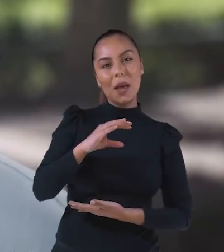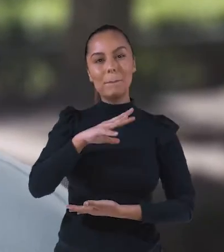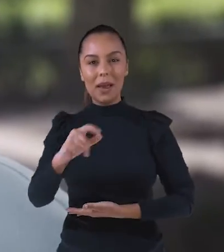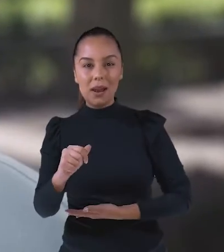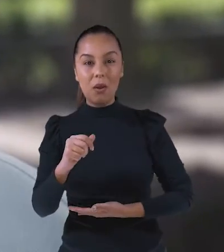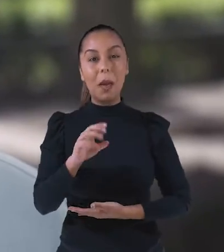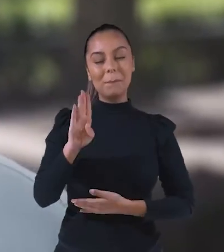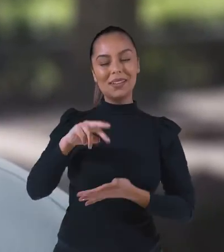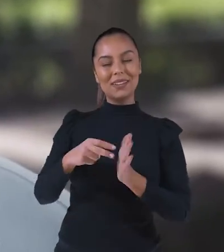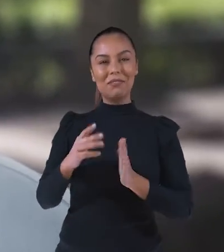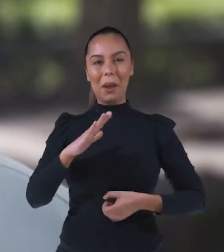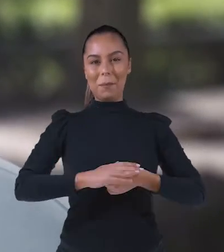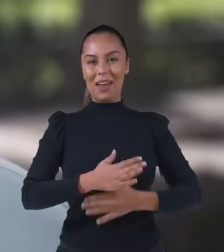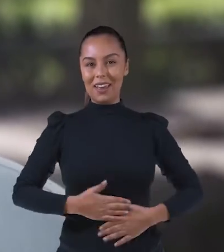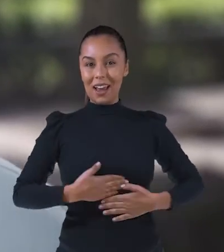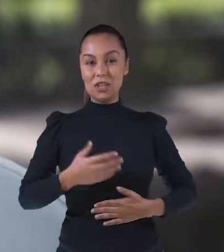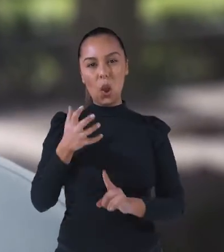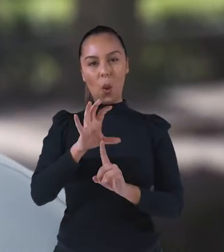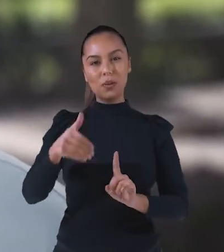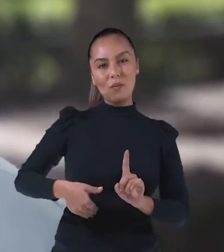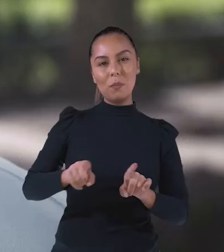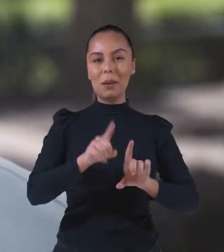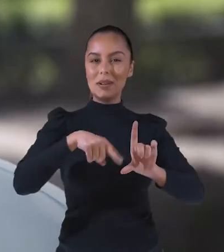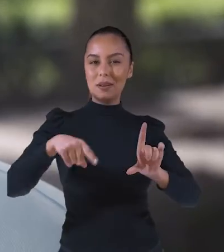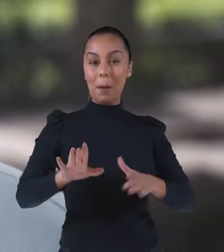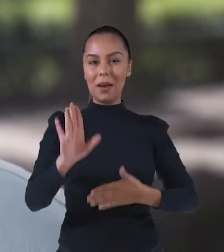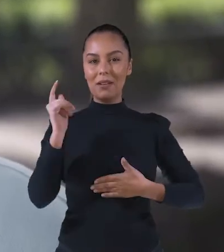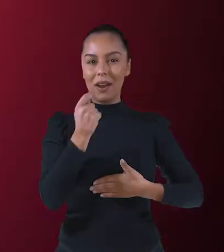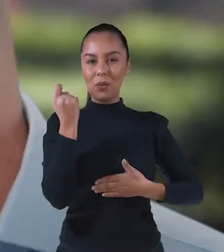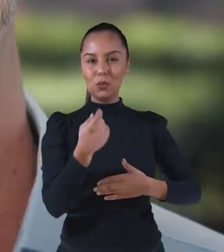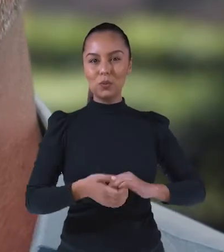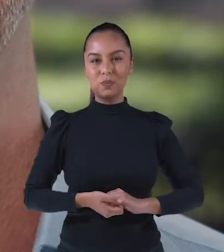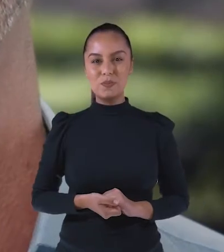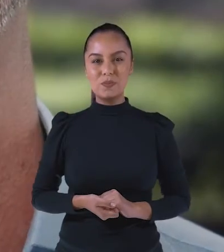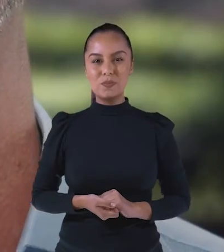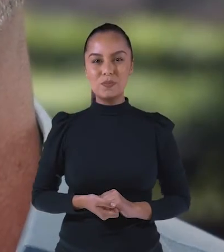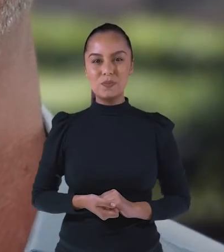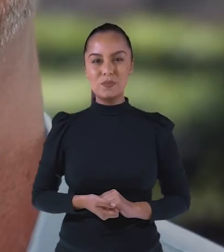com B de barriga cheia para combater a fome e desigualdade. Palavra de Gaúcho. Palavra Gaúcho. Obrigado.